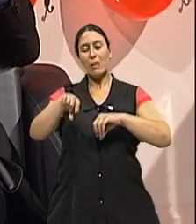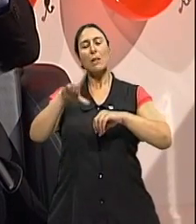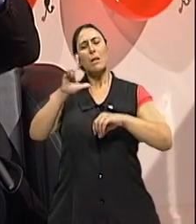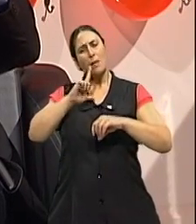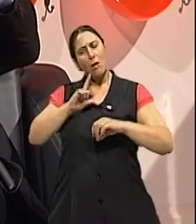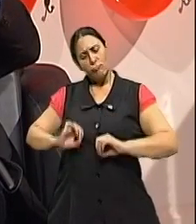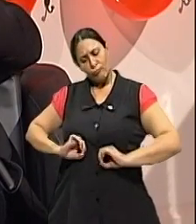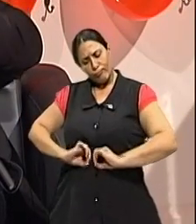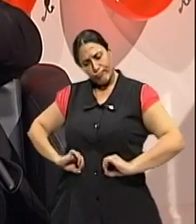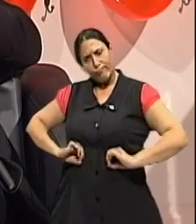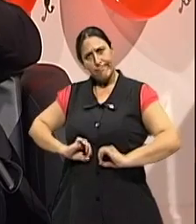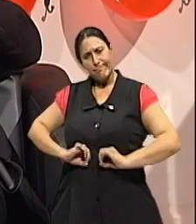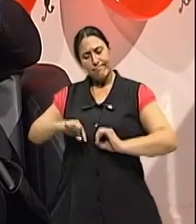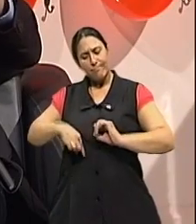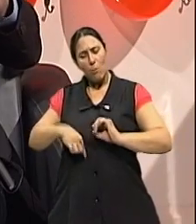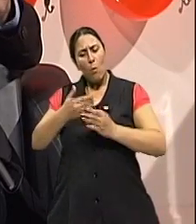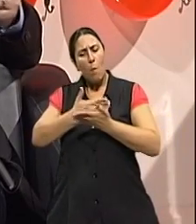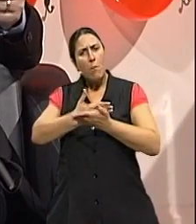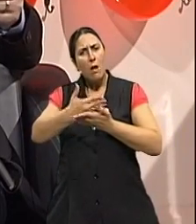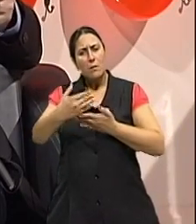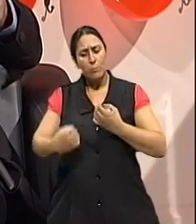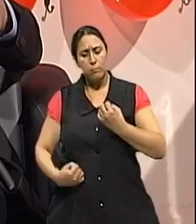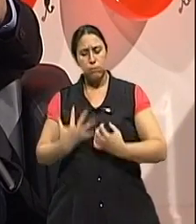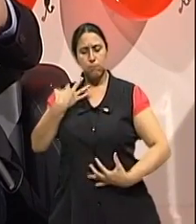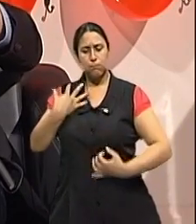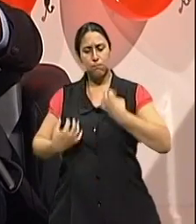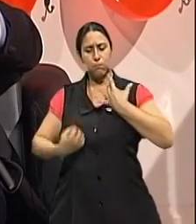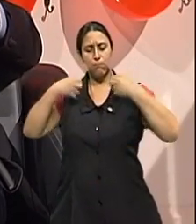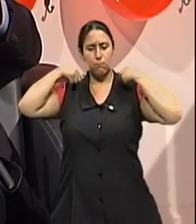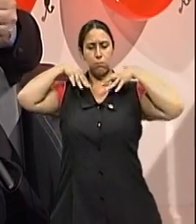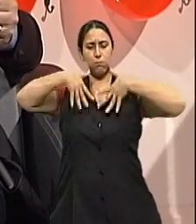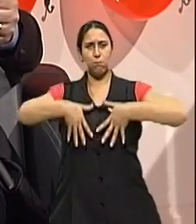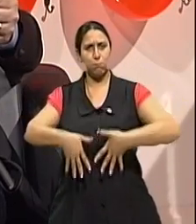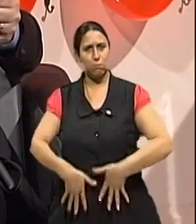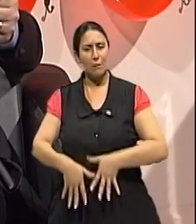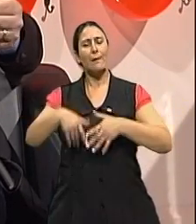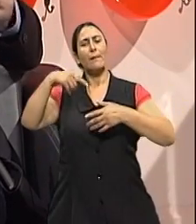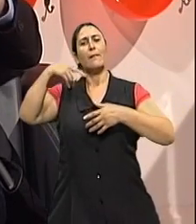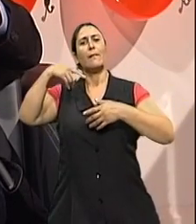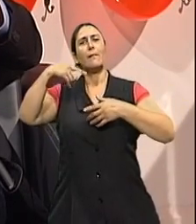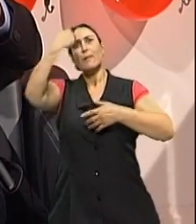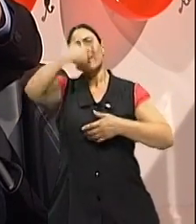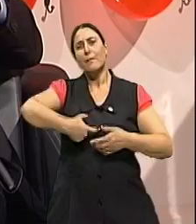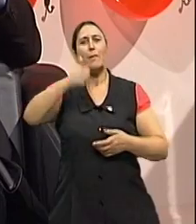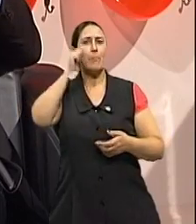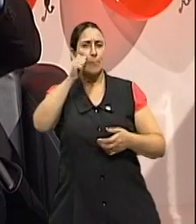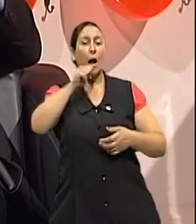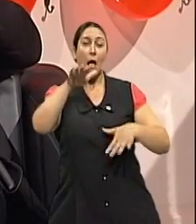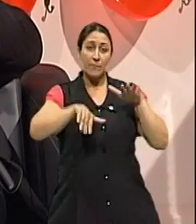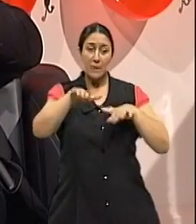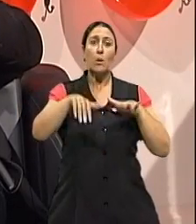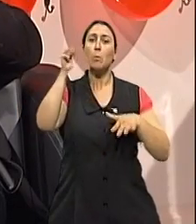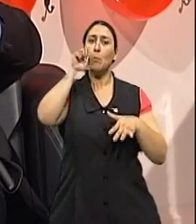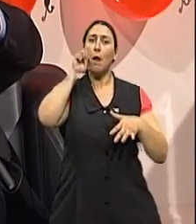caótica e errática os esteroides sexuais. Então, muitas vezes ele vai produzir mais, e outras vezes vai produzir menos. E